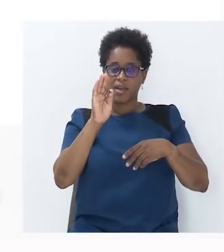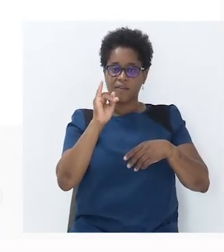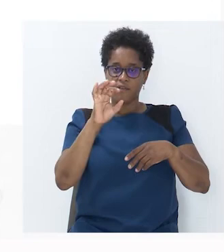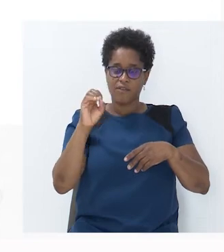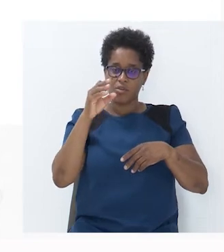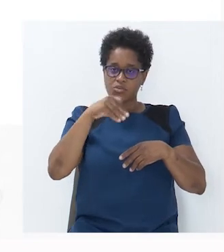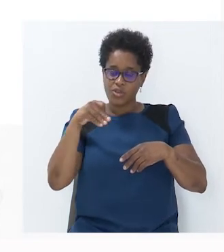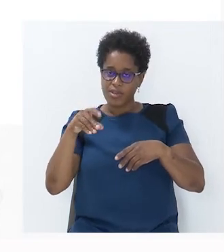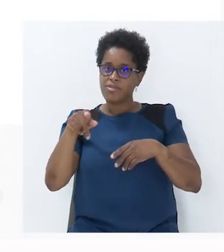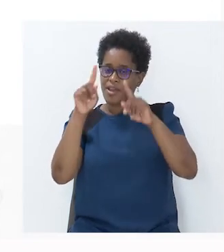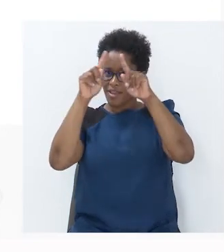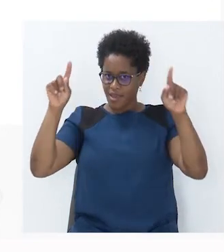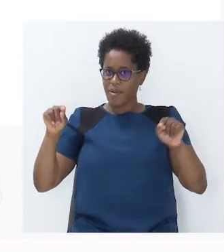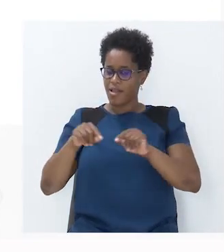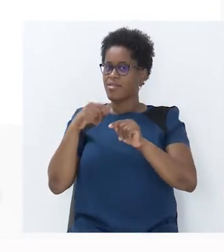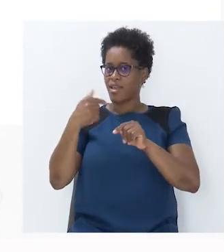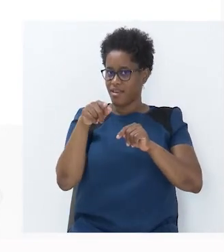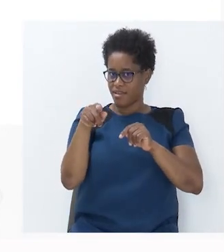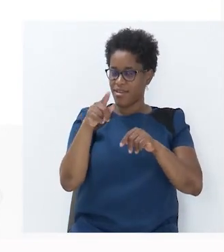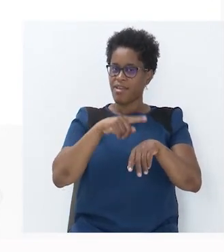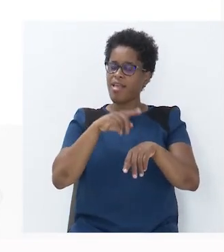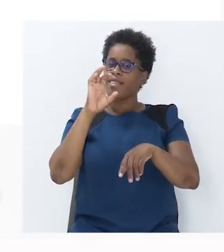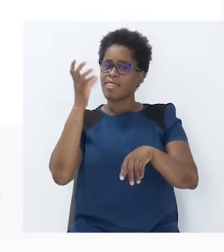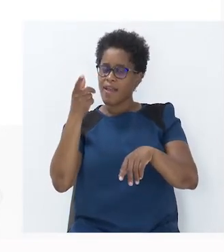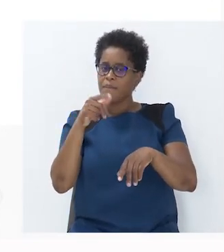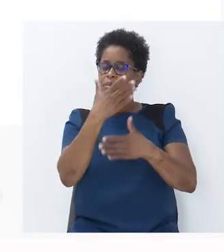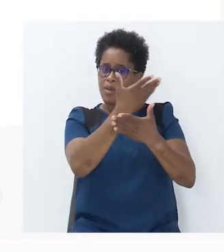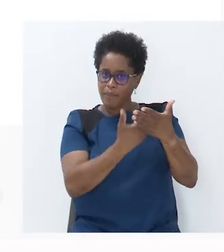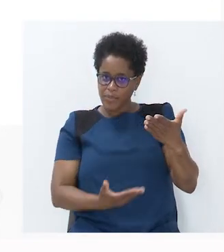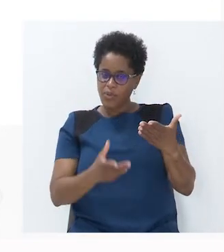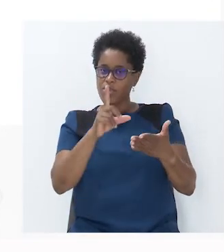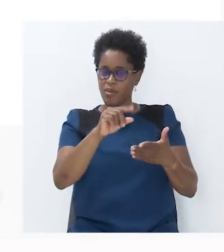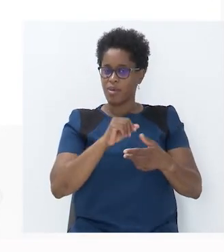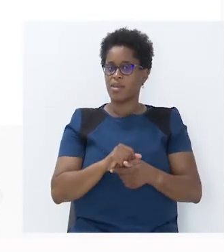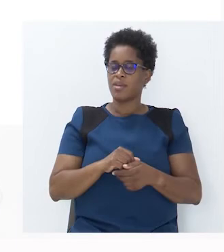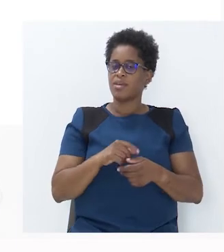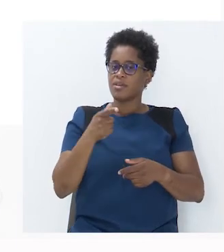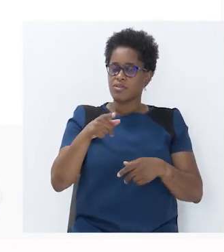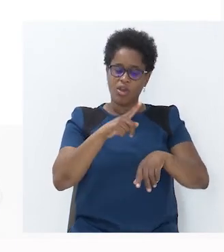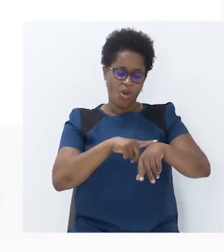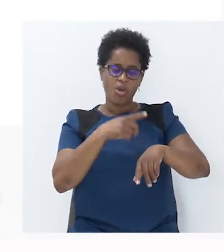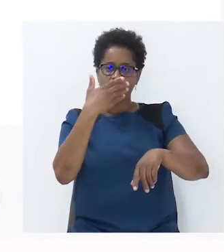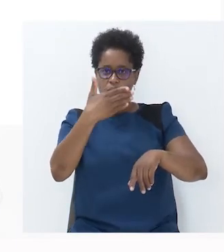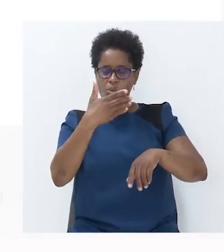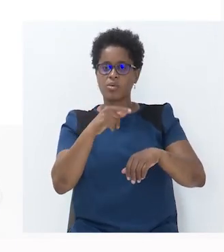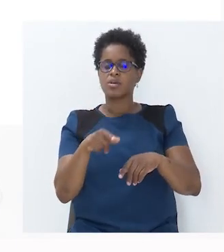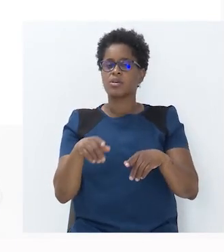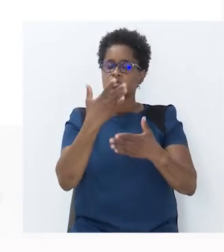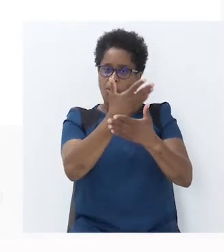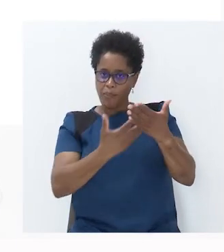aqui a tabela, tempo e impressões. Nós temos 1 hora são